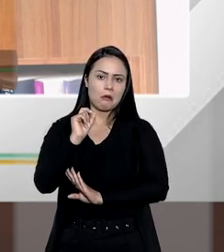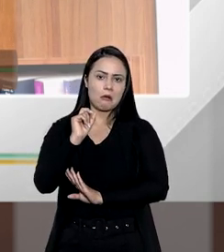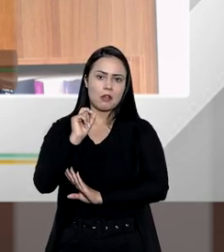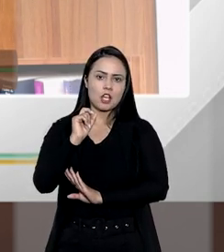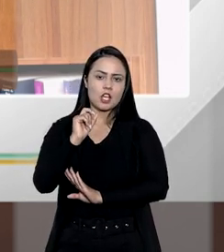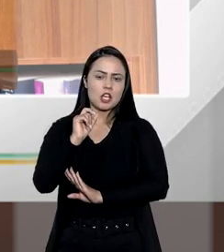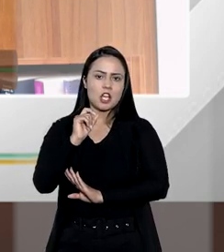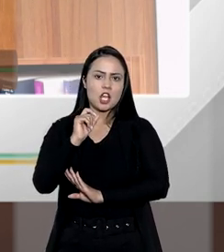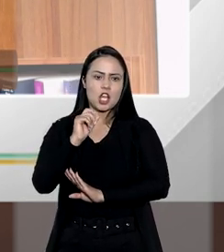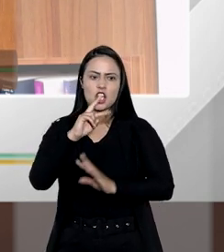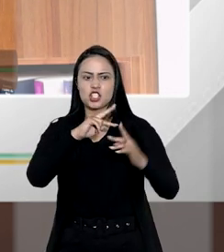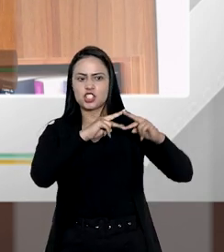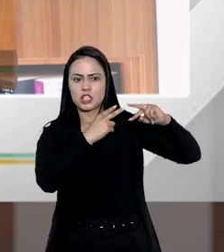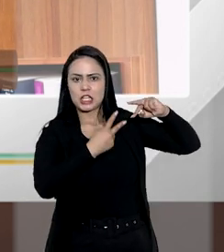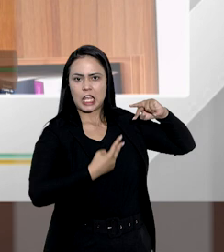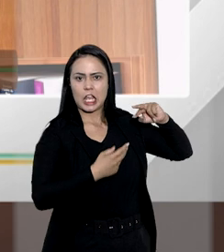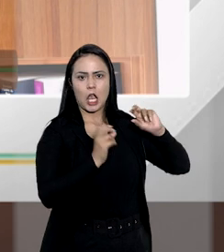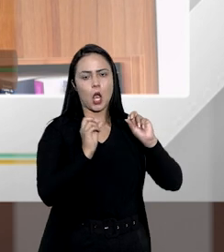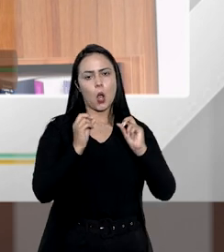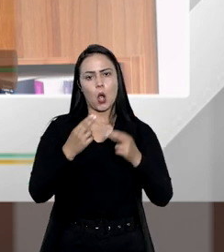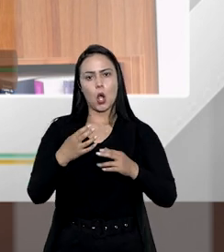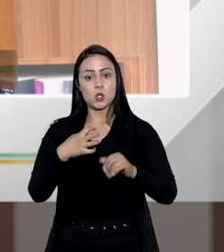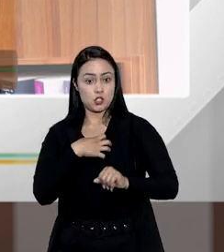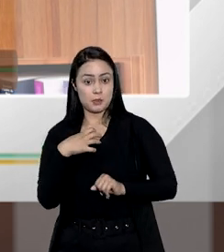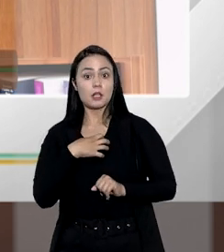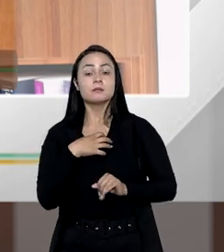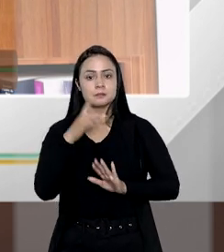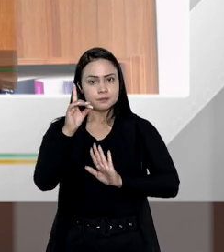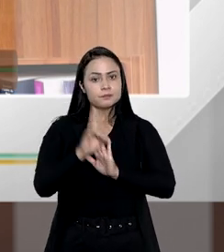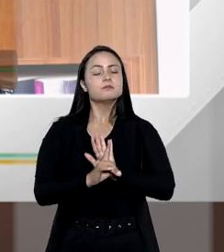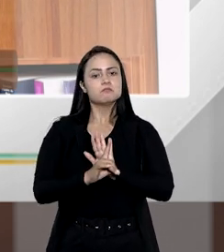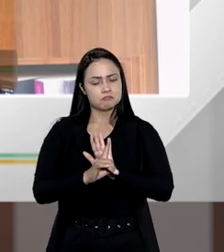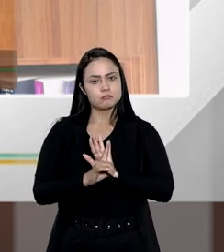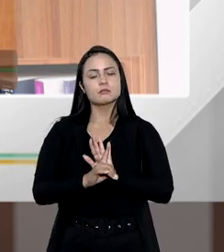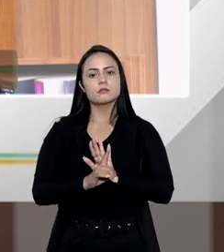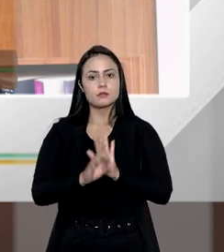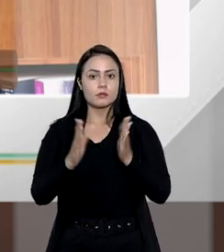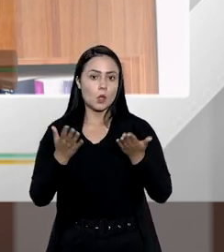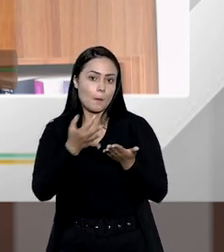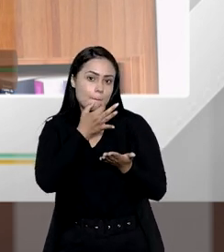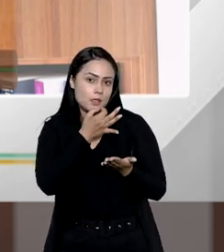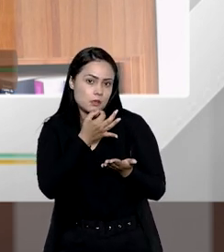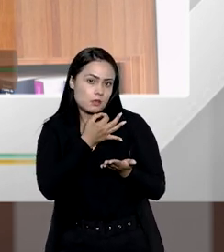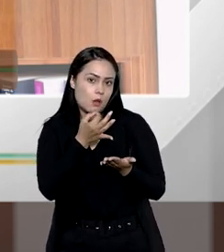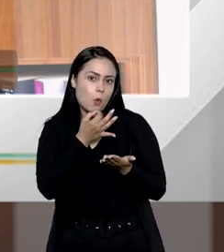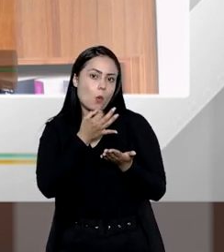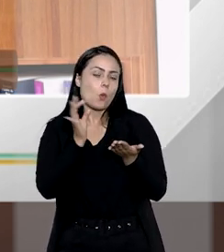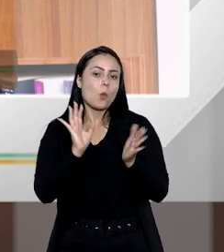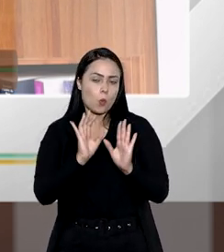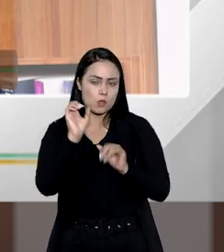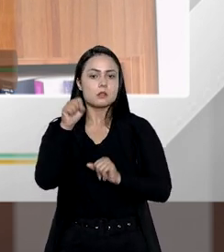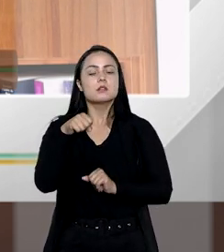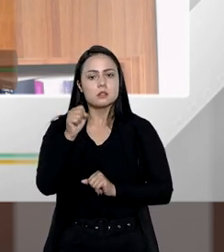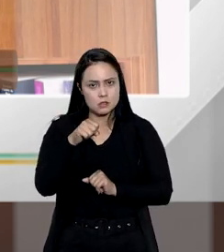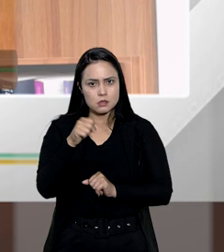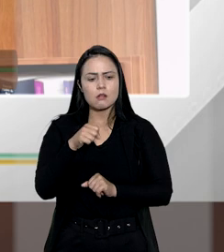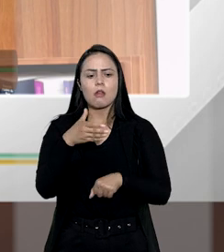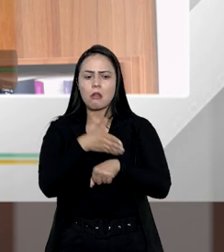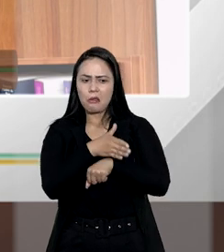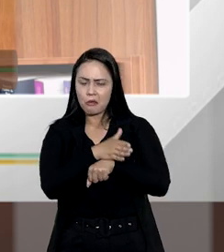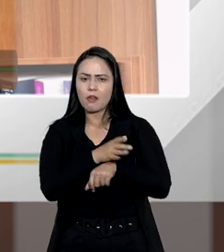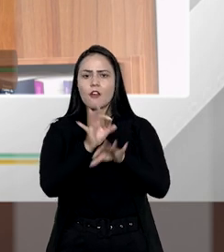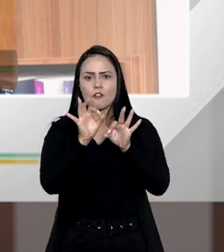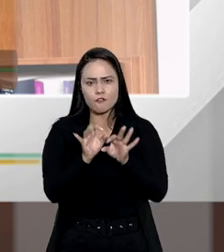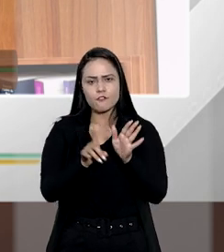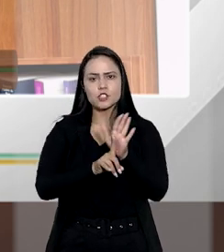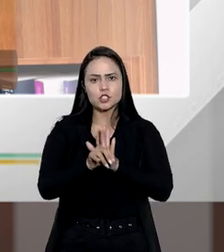seja ela genética, seja ela afetiva, é um direito personalíssimo. Então, pelo menos, a minha opinião é de que sim, é viável essa